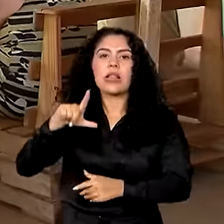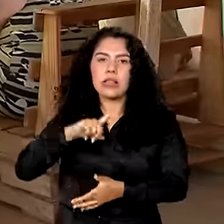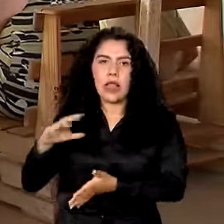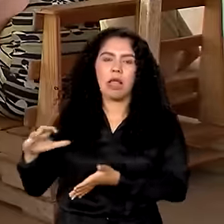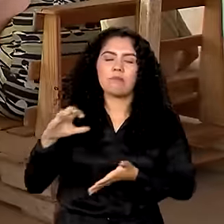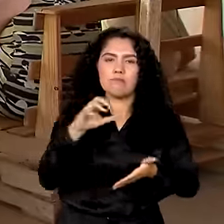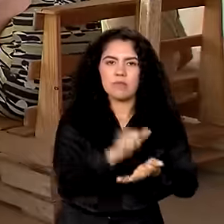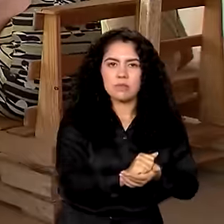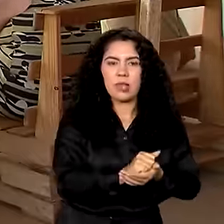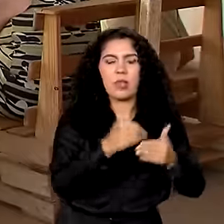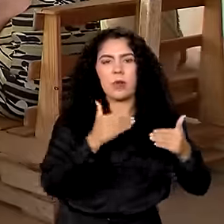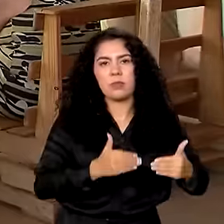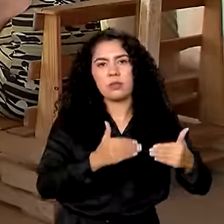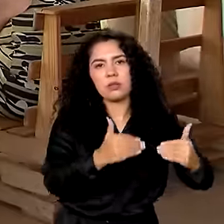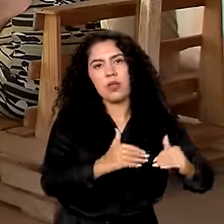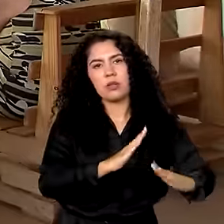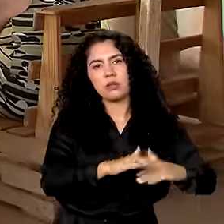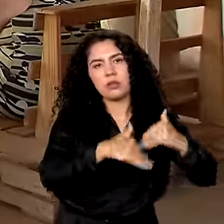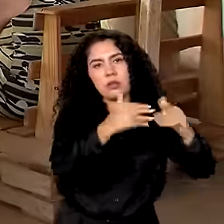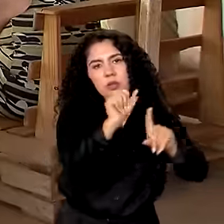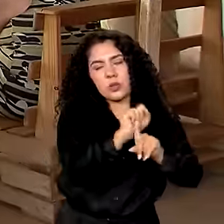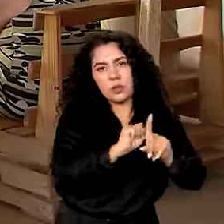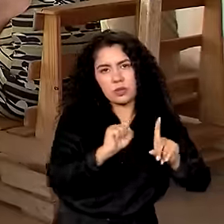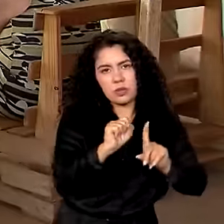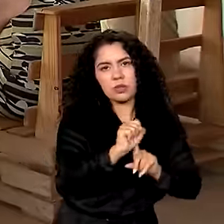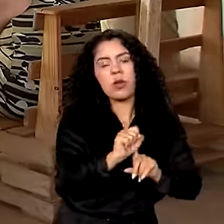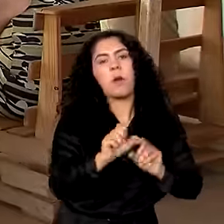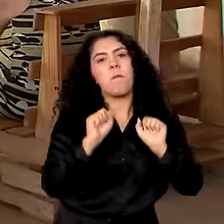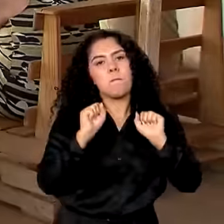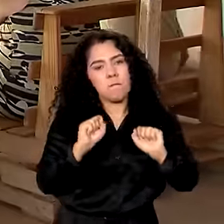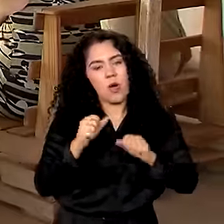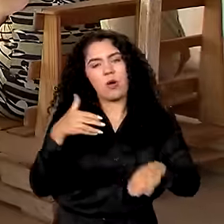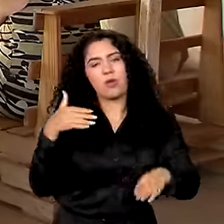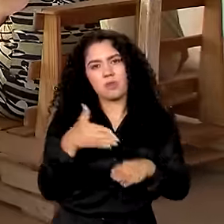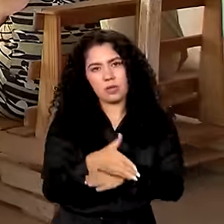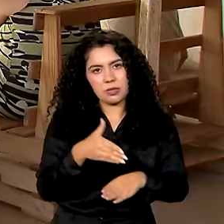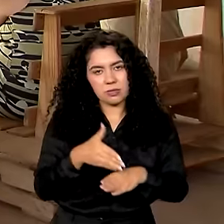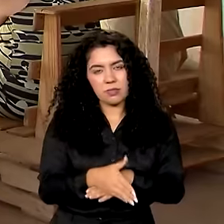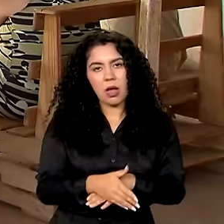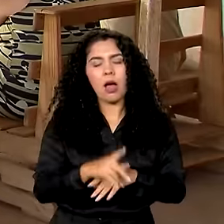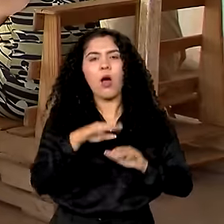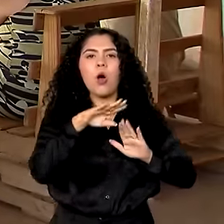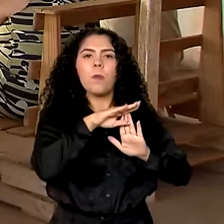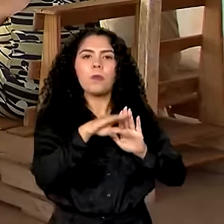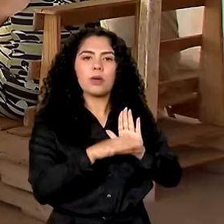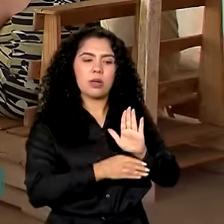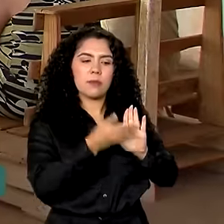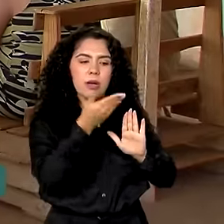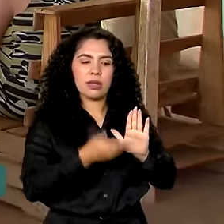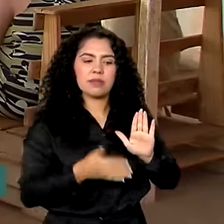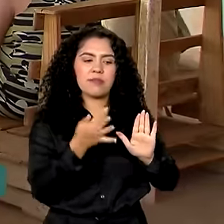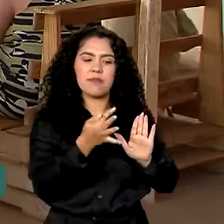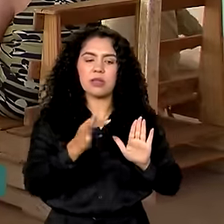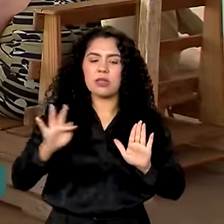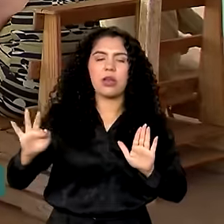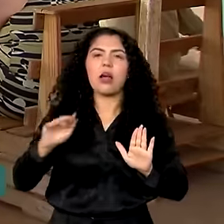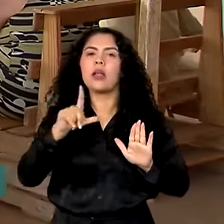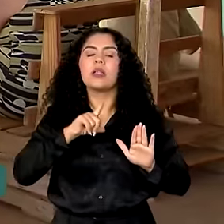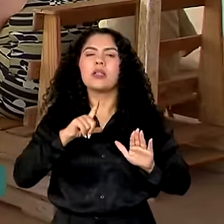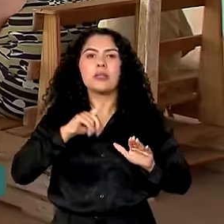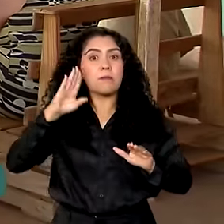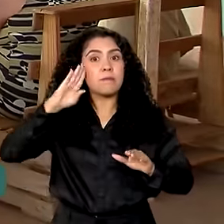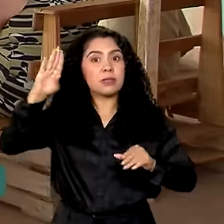Ministério do Desenvolvimento Social podem participar. Esse programa federal é focado em três